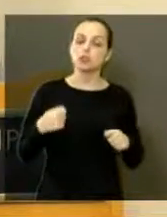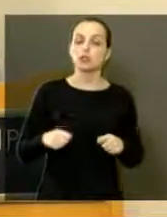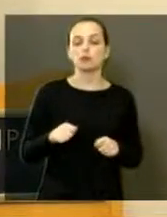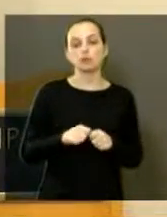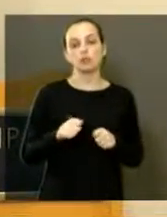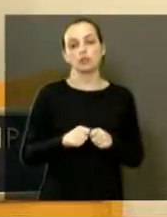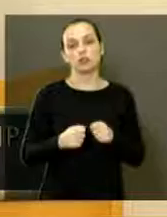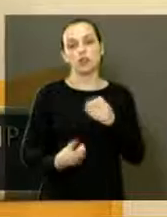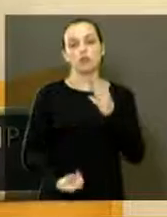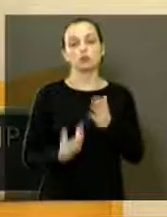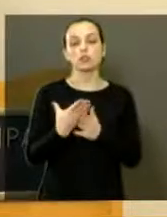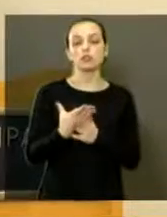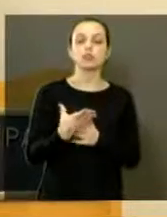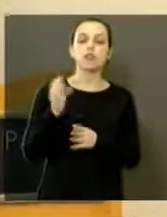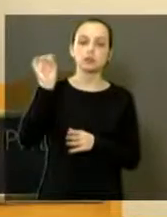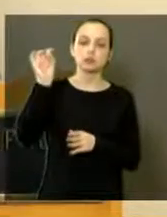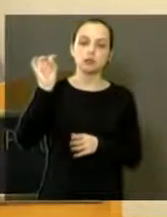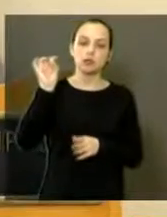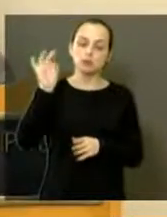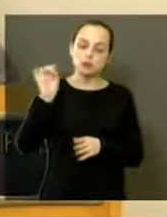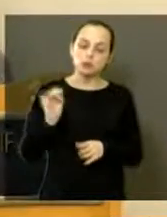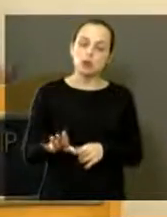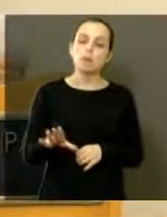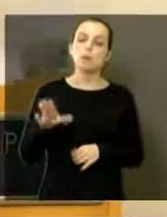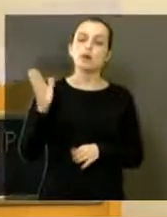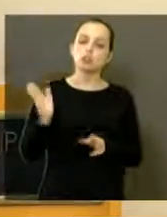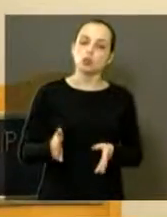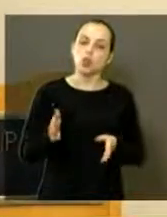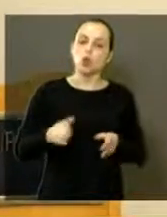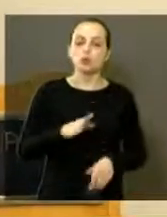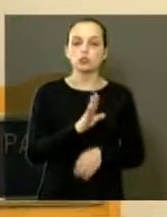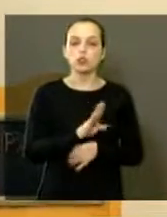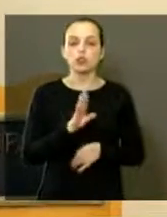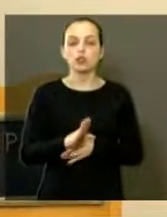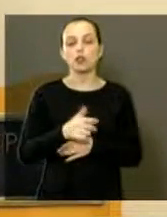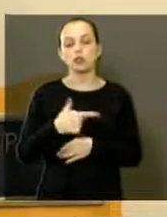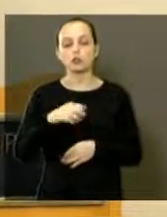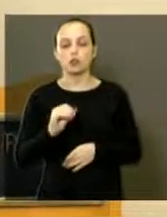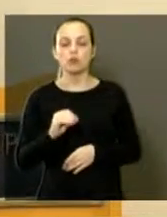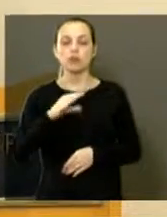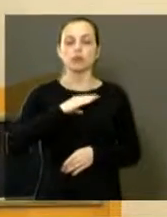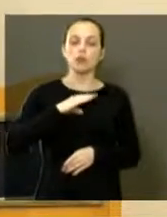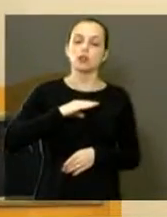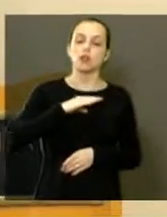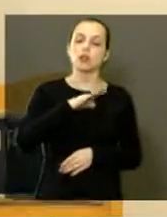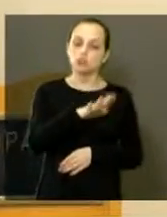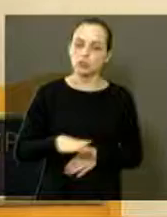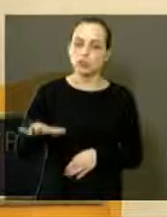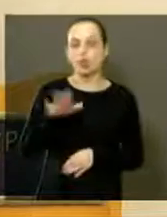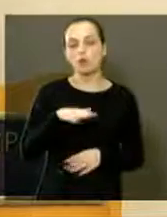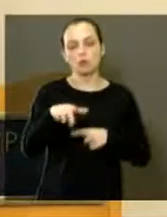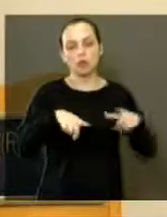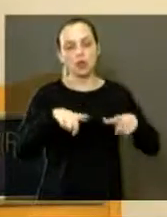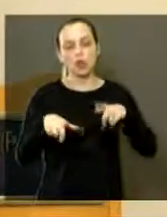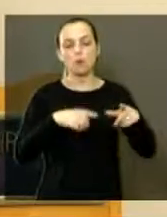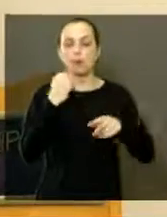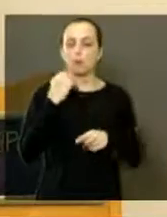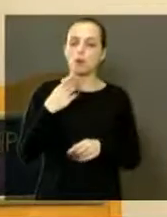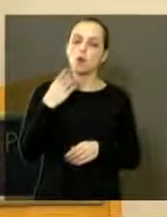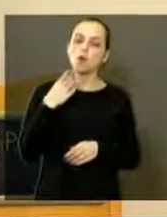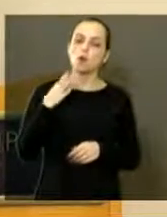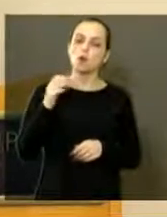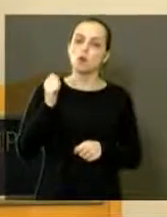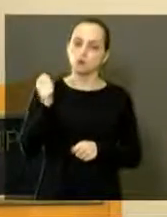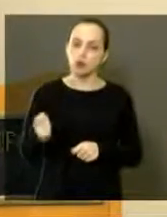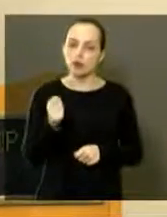principalmente a hemodiálise, que hoje atende 20 cidades e o trabalho maravilhoso que é feito em Araraquara.